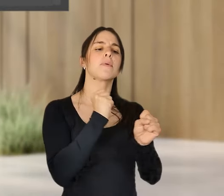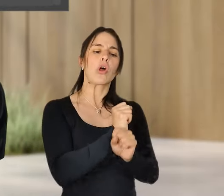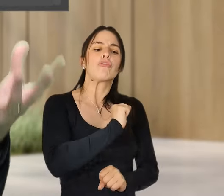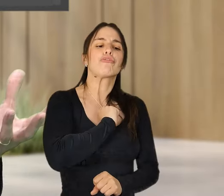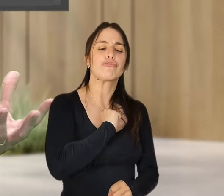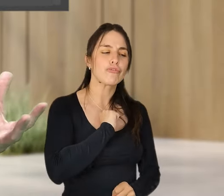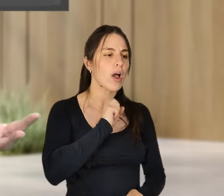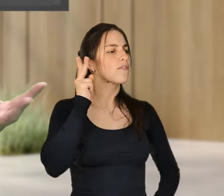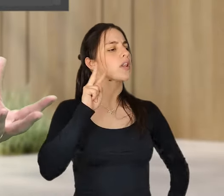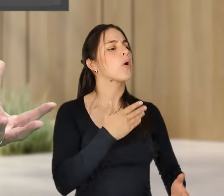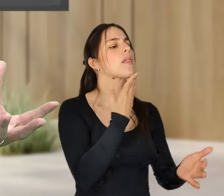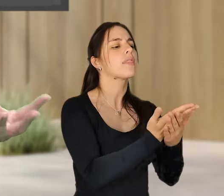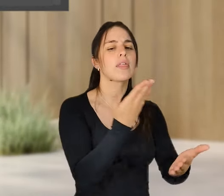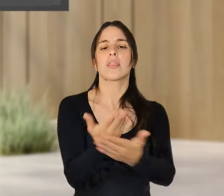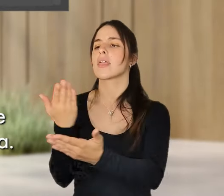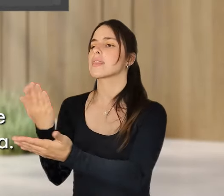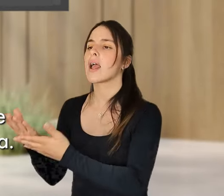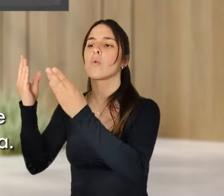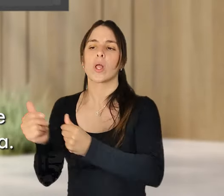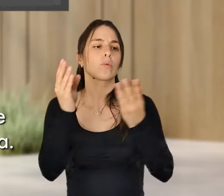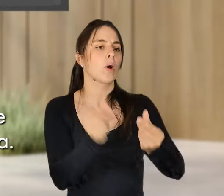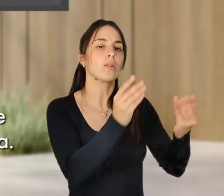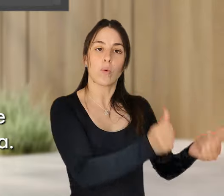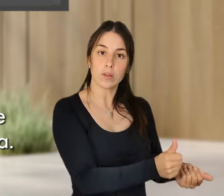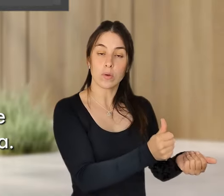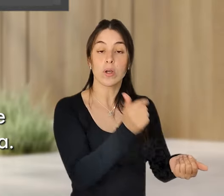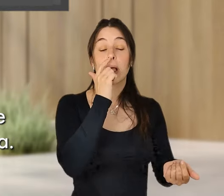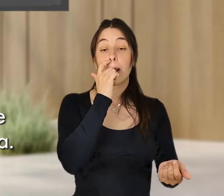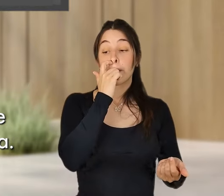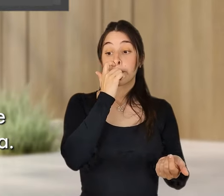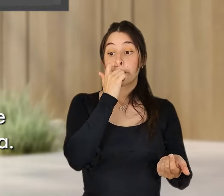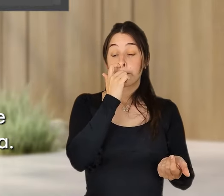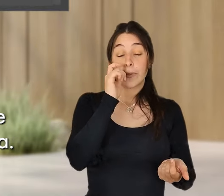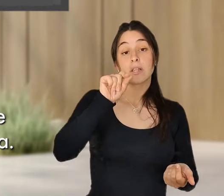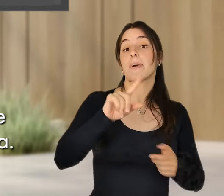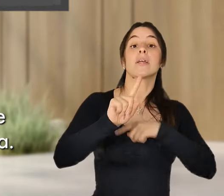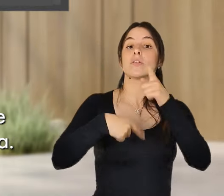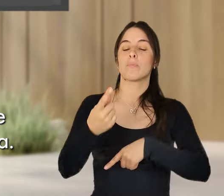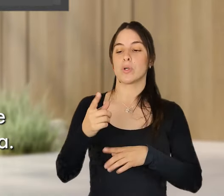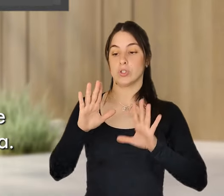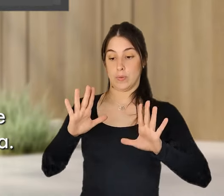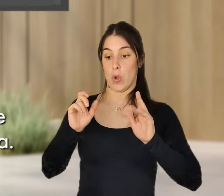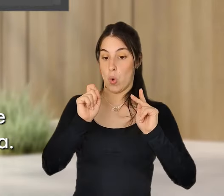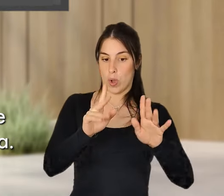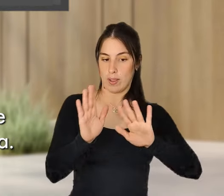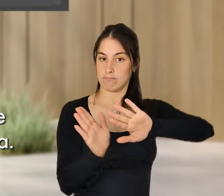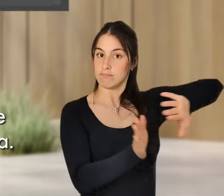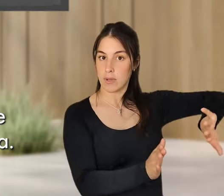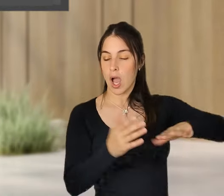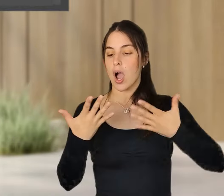valorização dada pelos trabalhadores, mas também ver, do outro lado, como é que afeta a organização do trabalho na empresa,